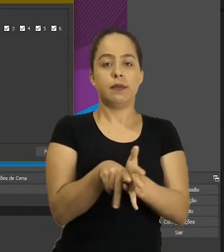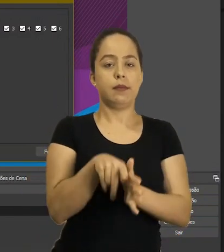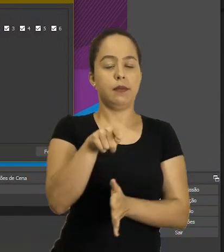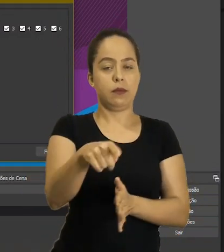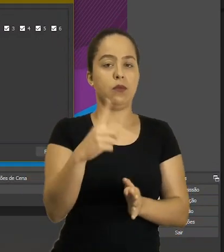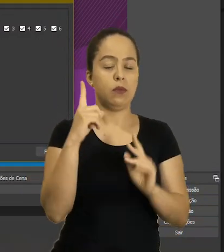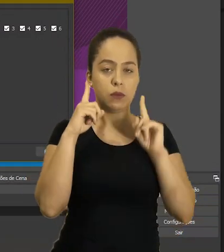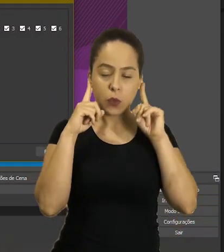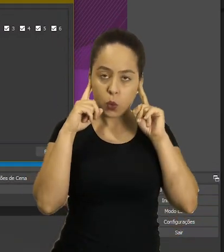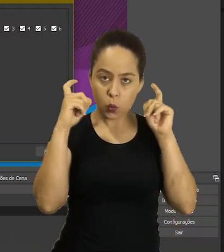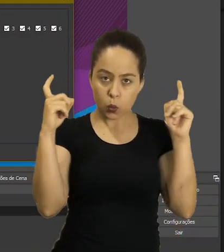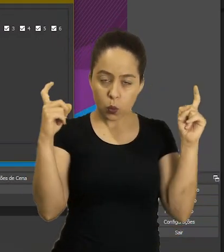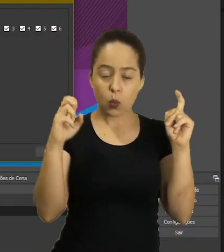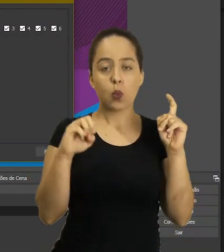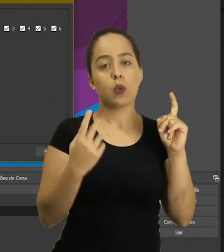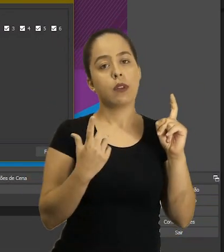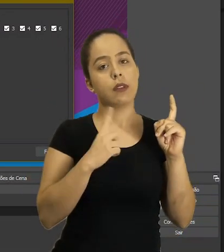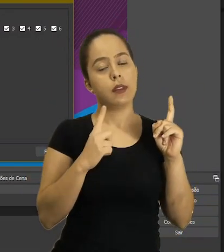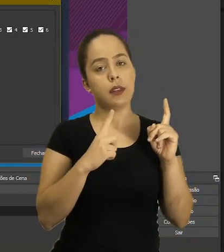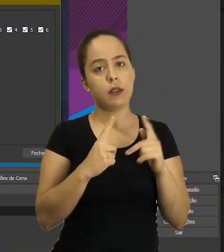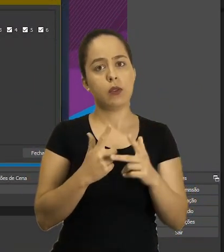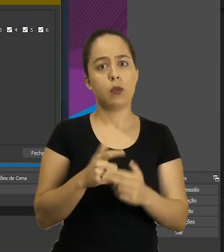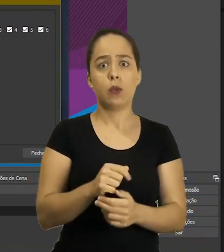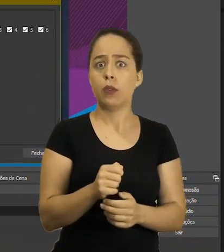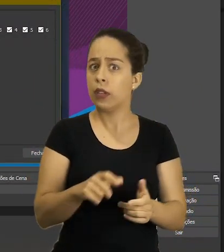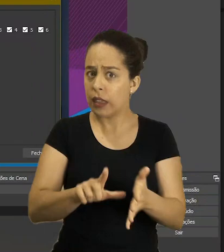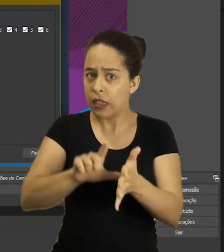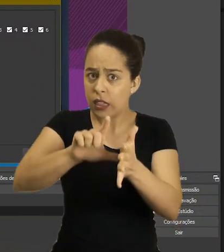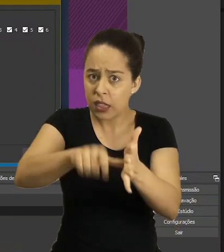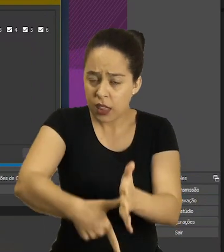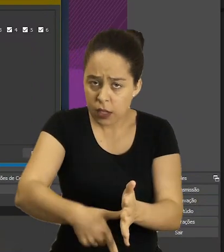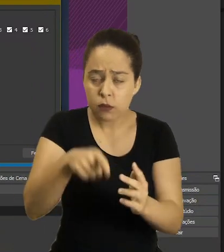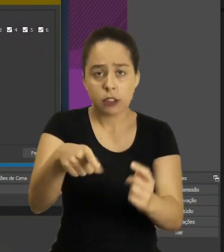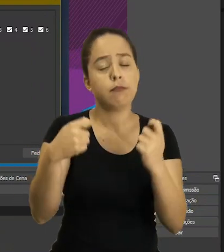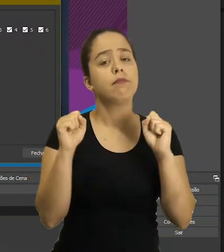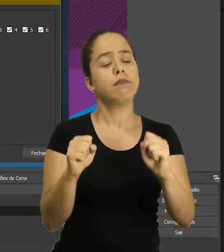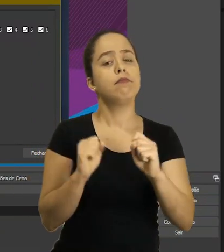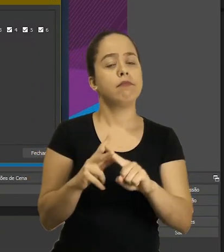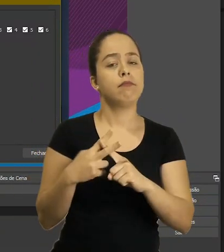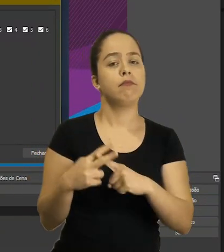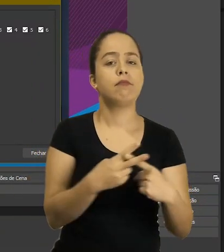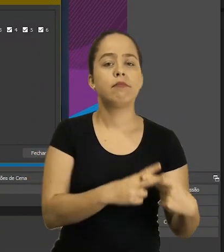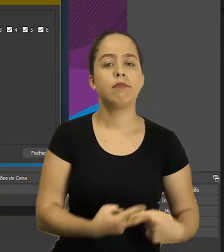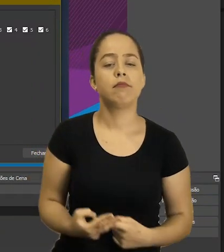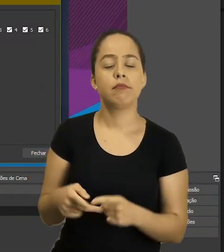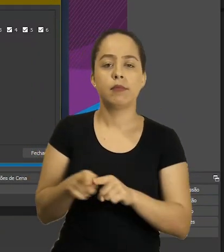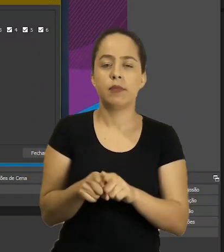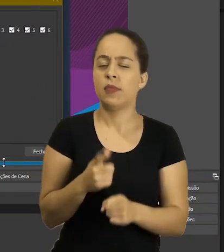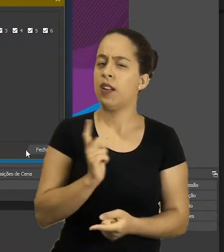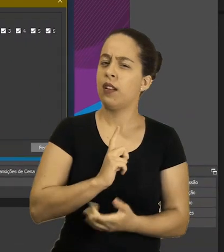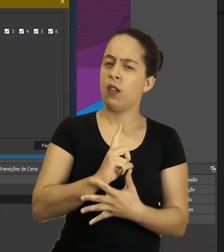alto tem uma amplificação aqui no som ou se tiver algum atraso você pode configurar também